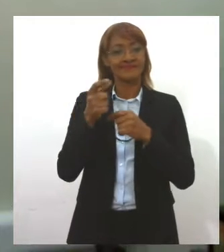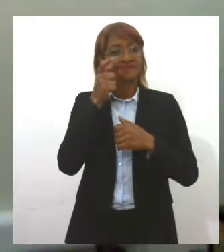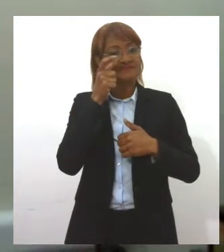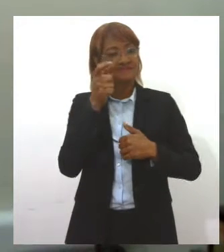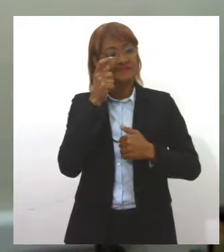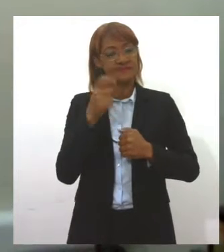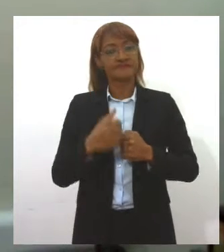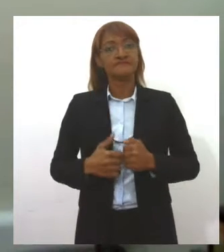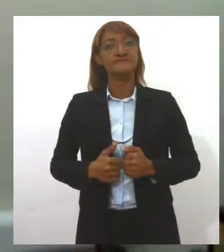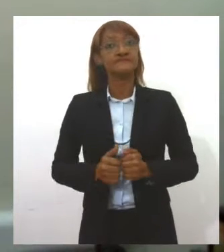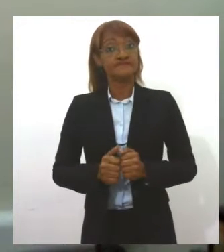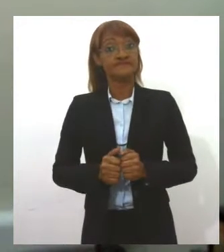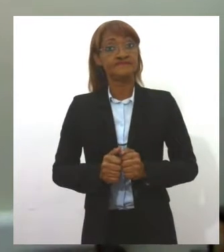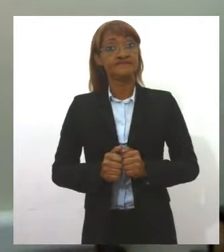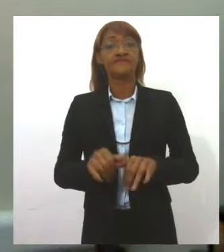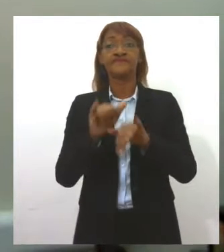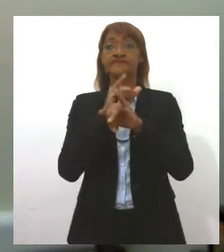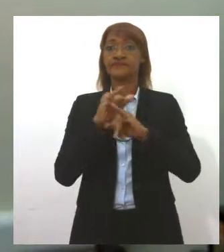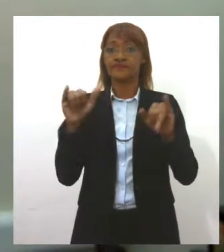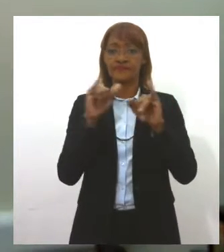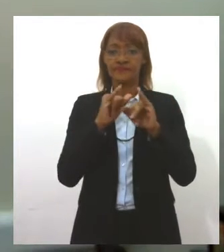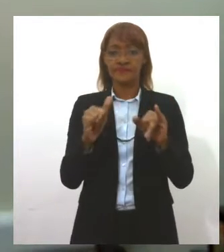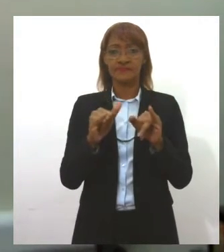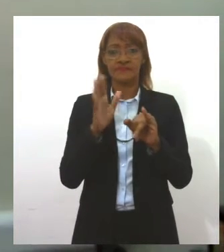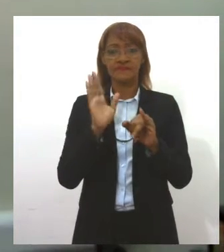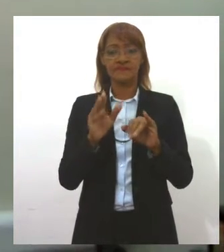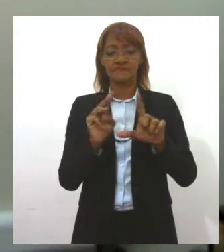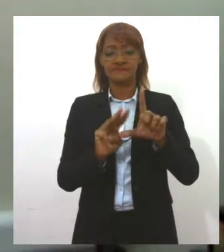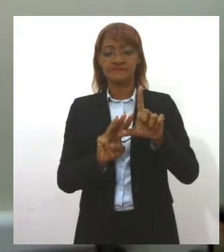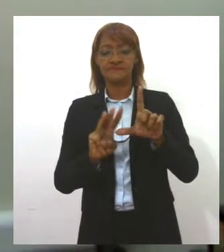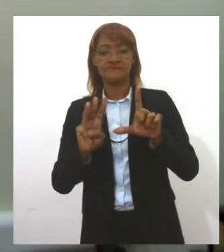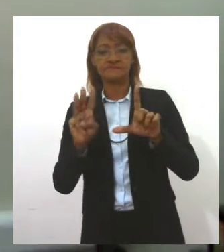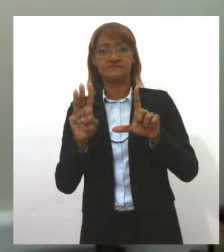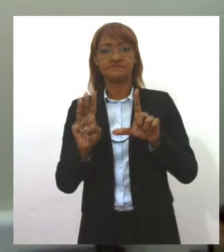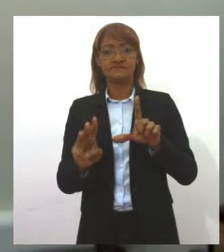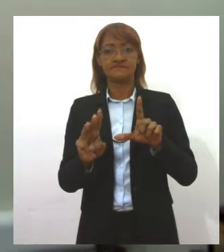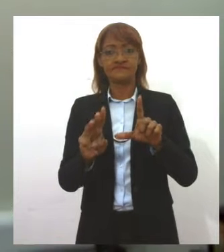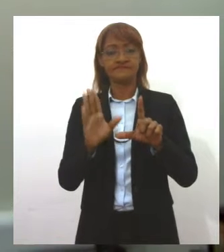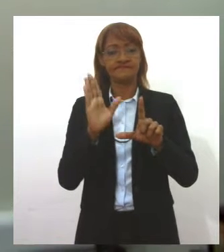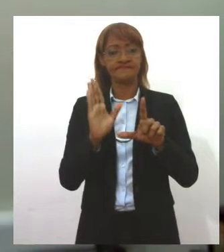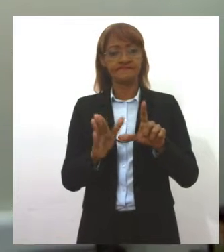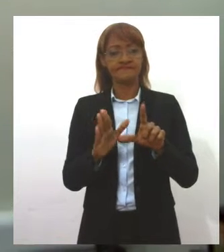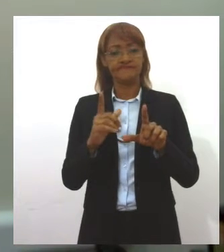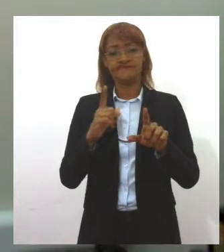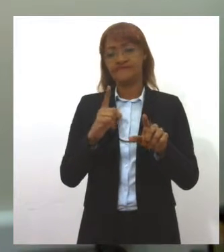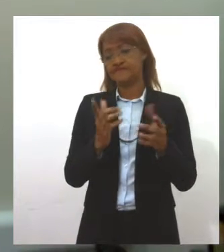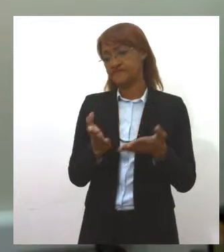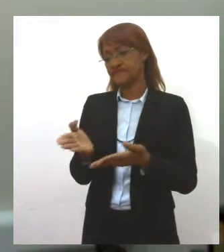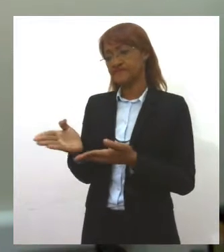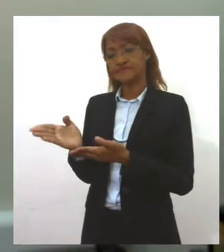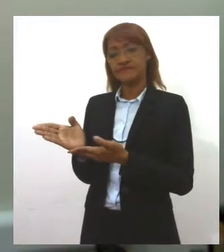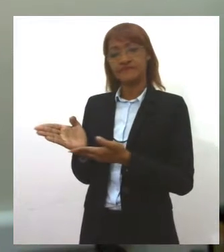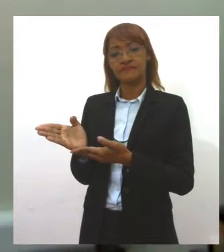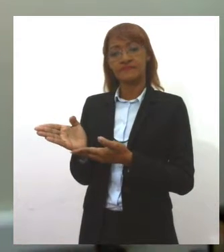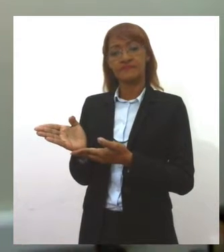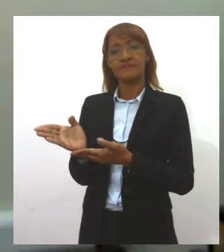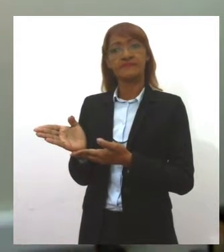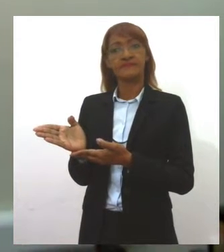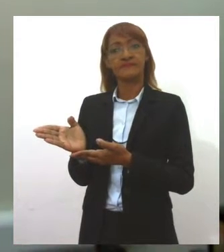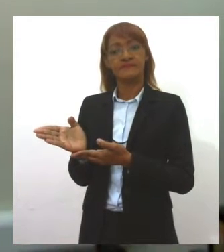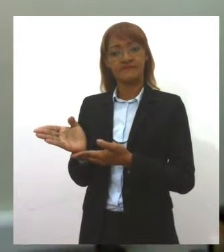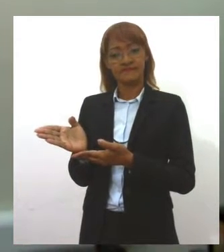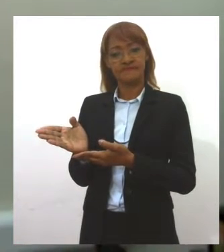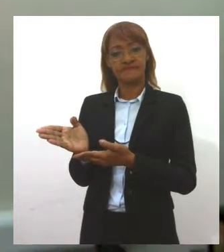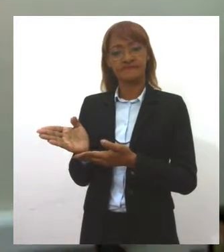discussão. Para mais informações é só conferir o site da agência de notícias Alese no endereço al.se.leg